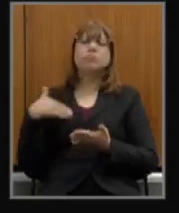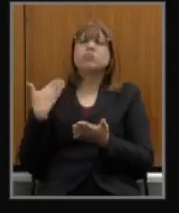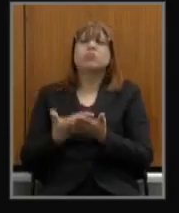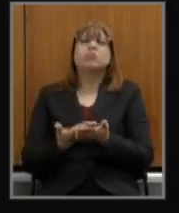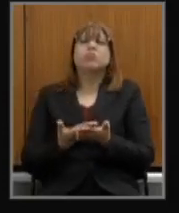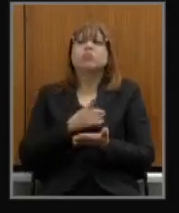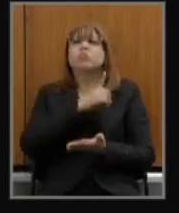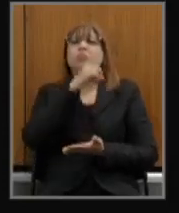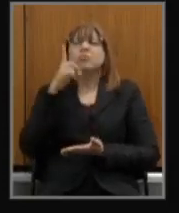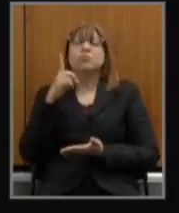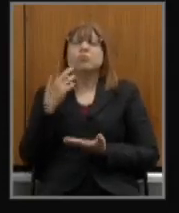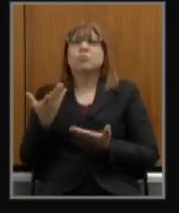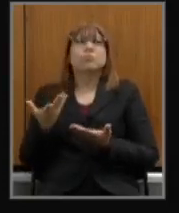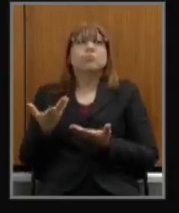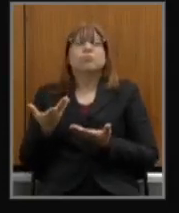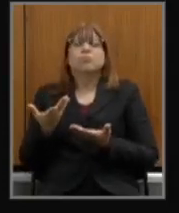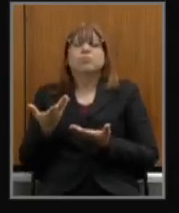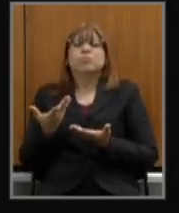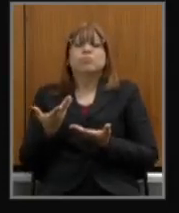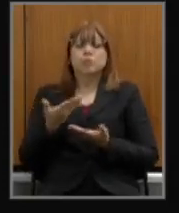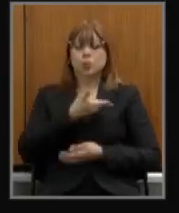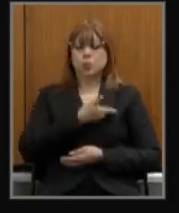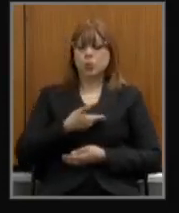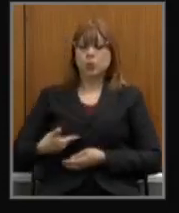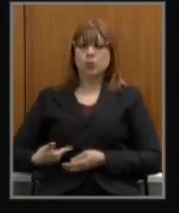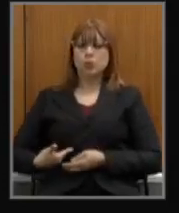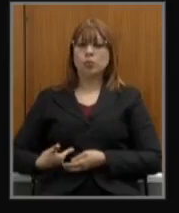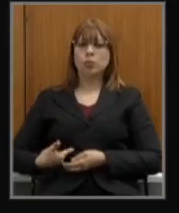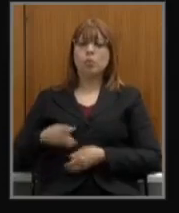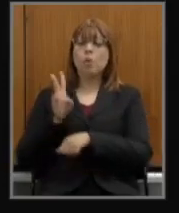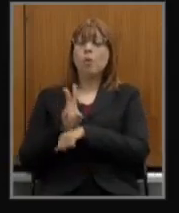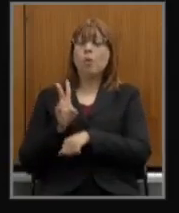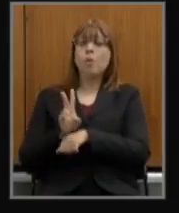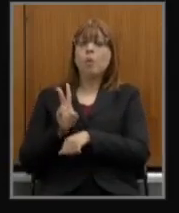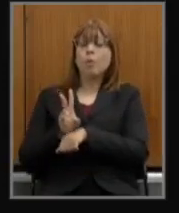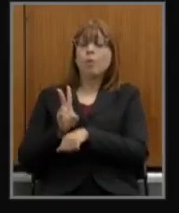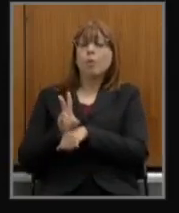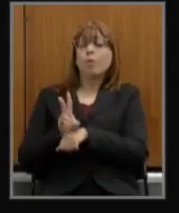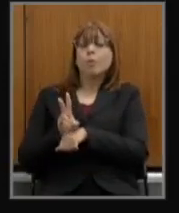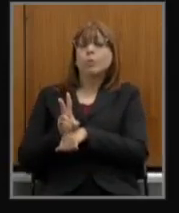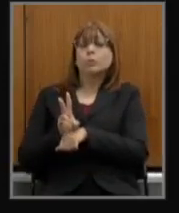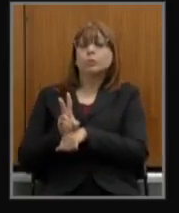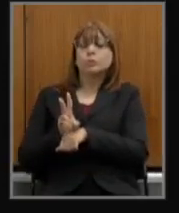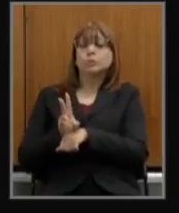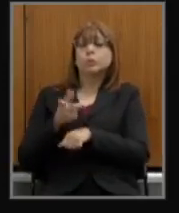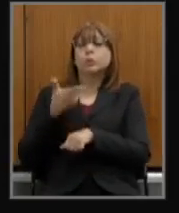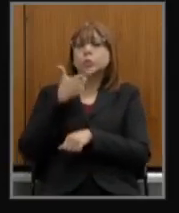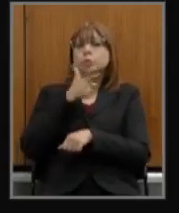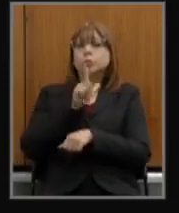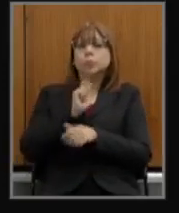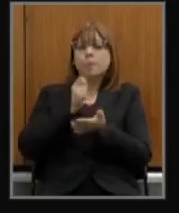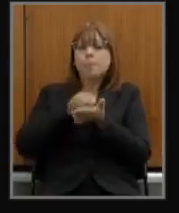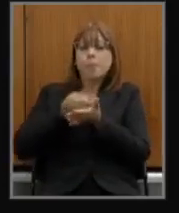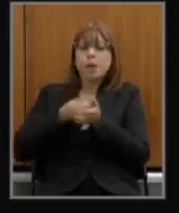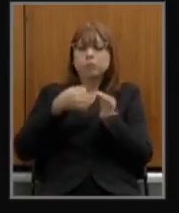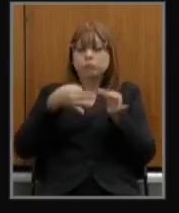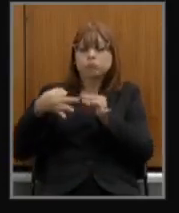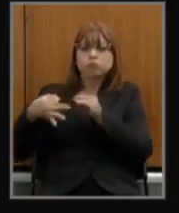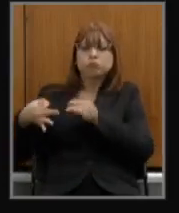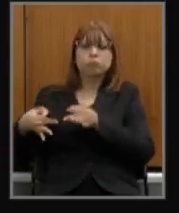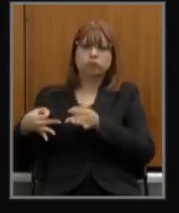até quando o governador tem previsão de estar com os pagamentos em dia